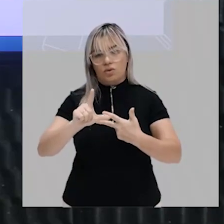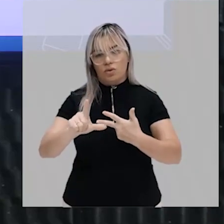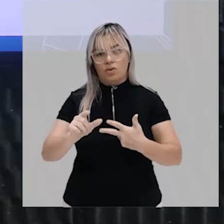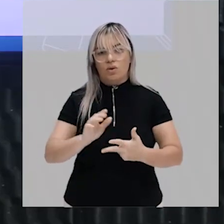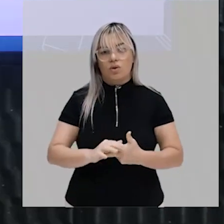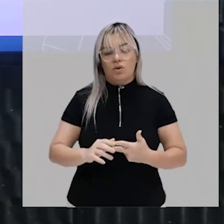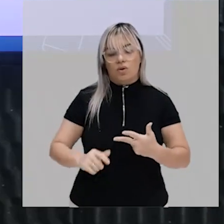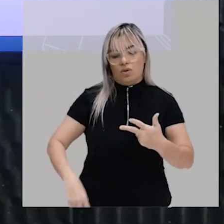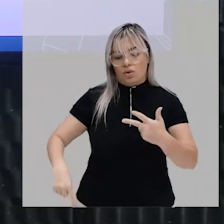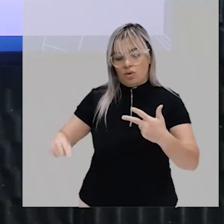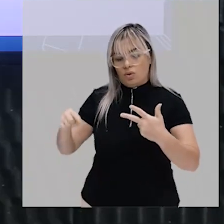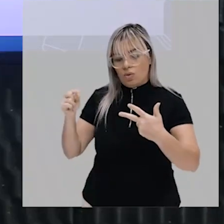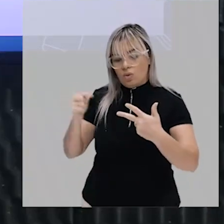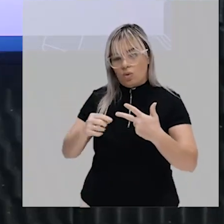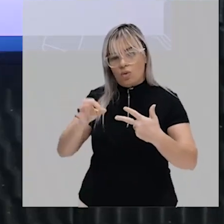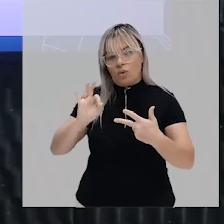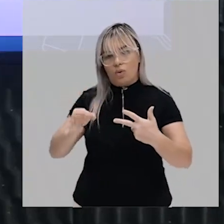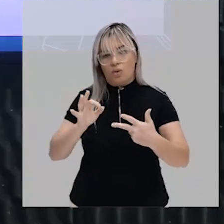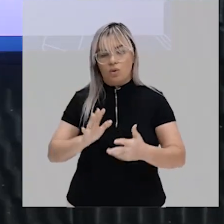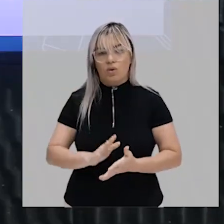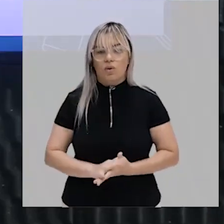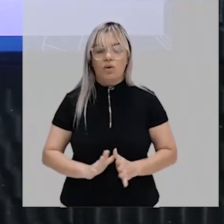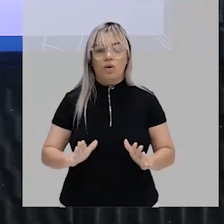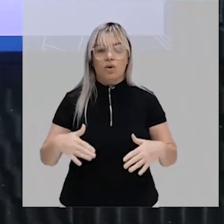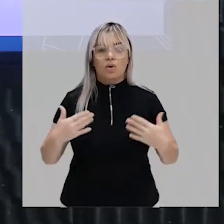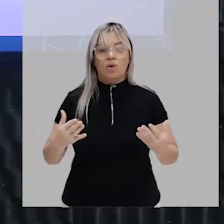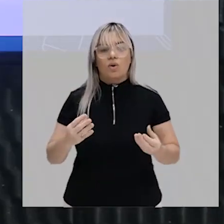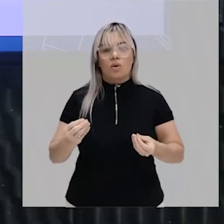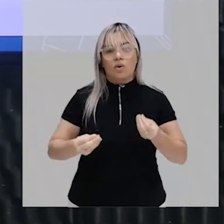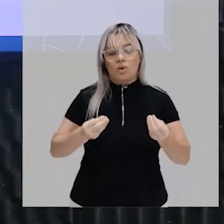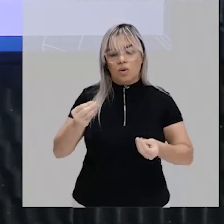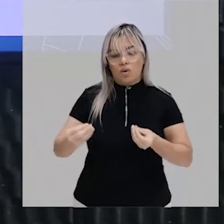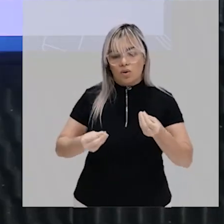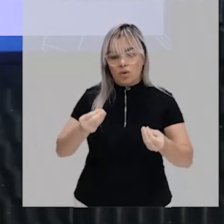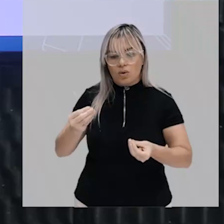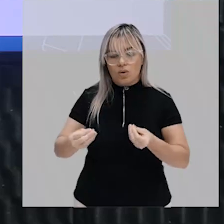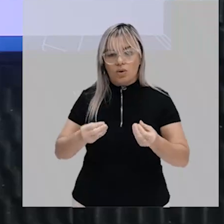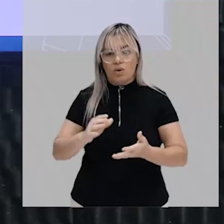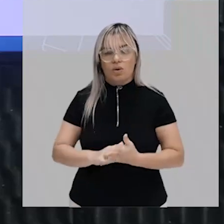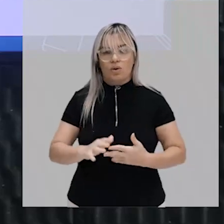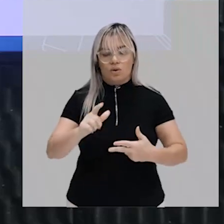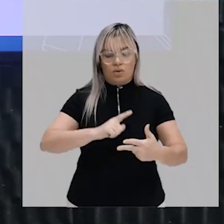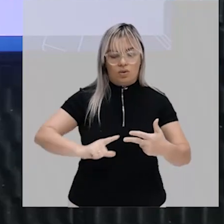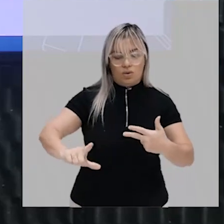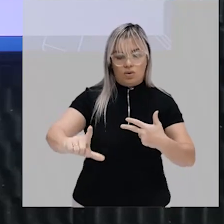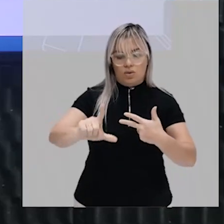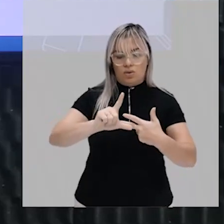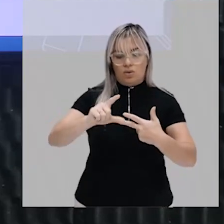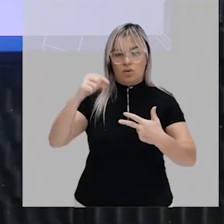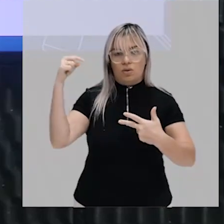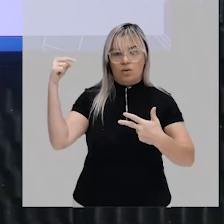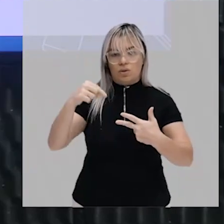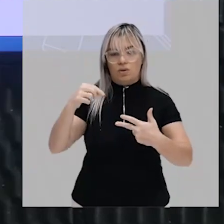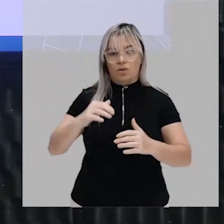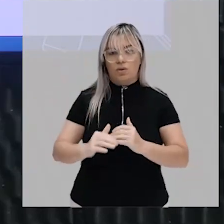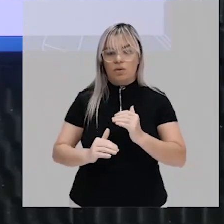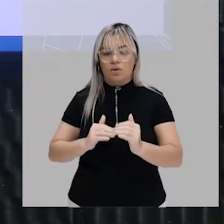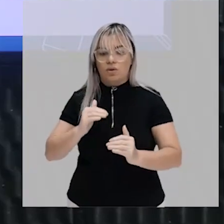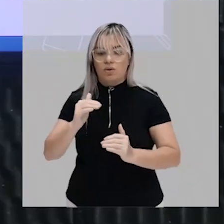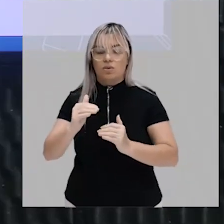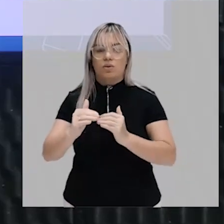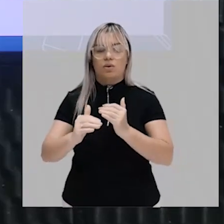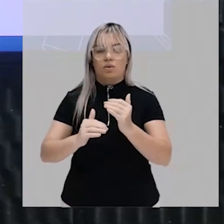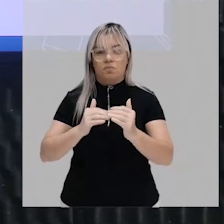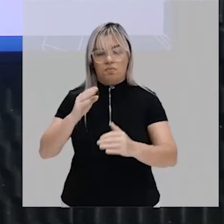Durkheim seria a instância mais racional da sociedade por excelência porque é lá que as leis são construídas